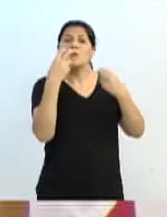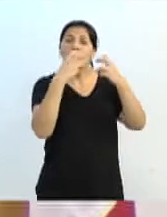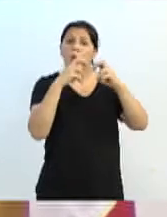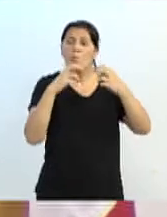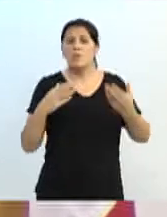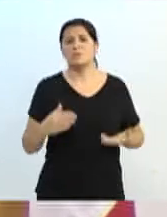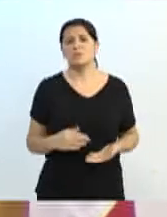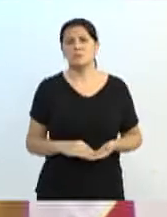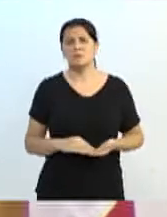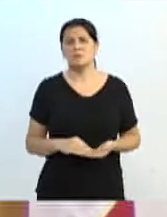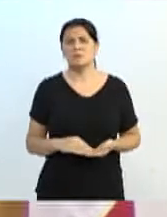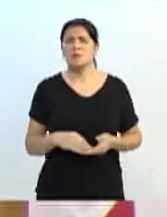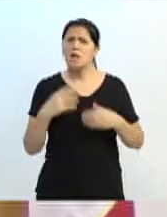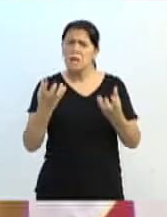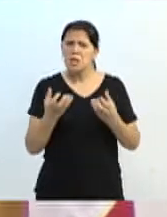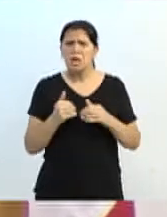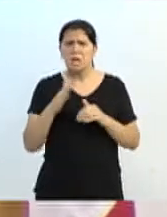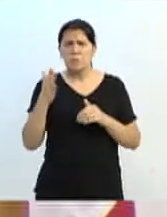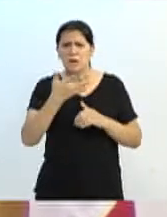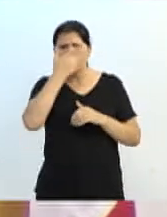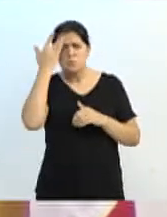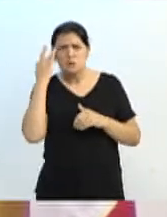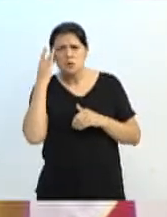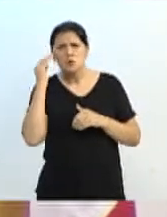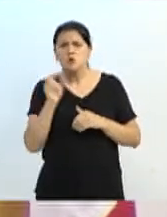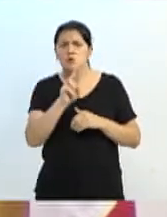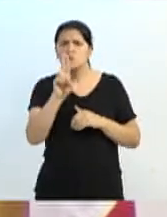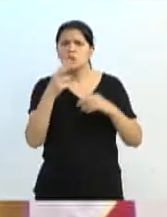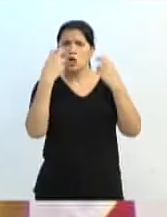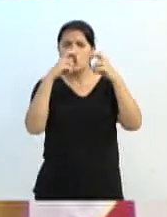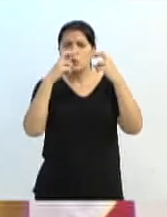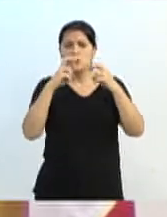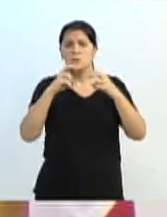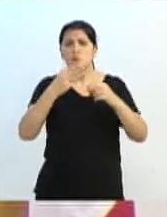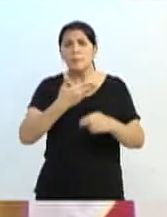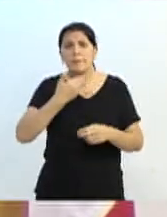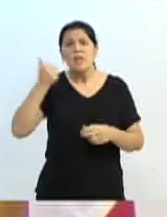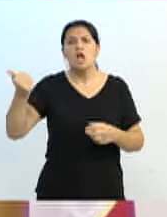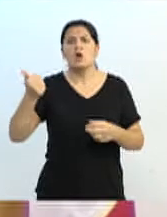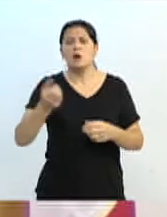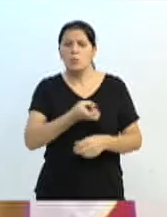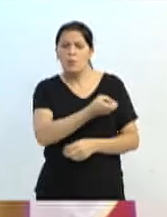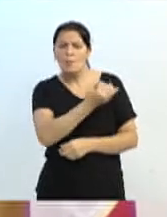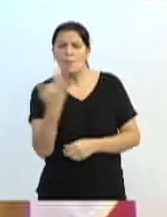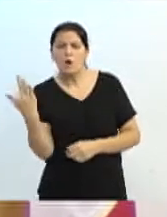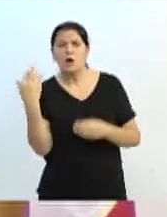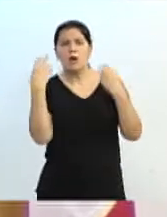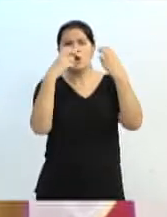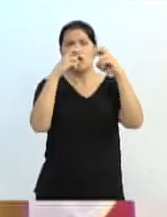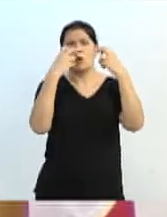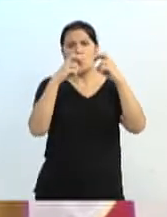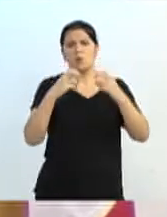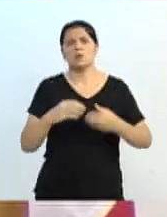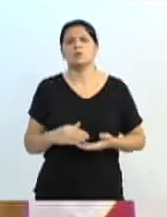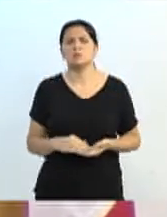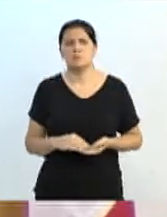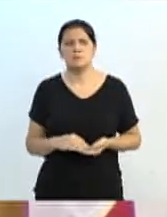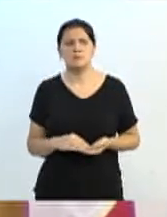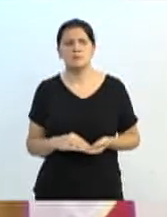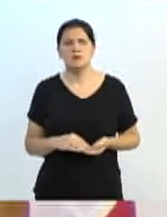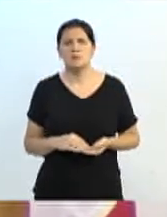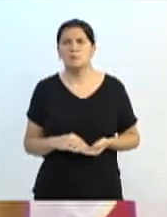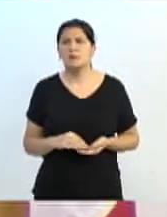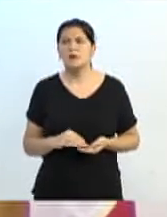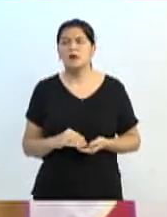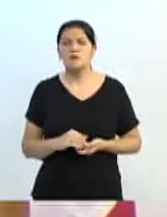ofertem, põe mais linha, que vai aumentar. Nós tínhamos lá no início, vereadora Cristiane, nós tínhamos mais